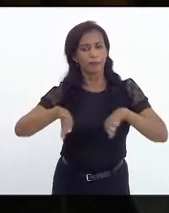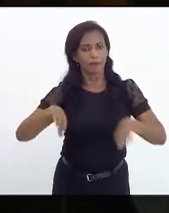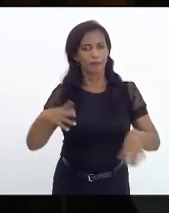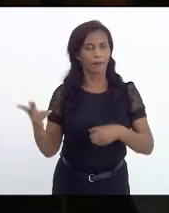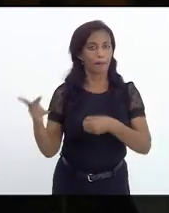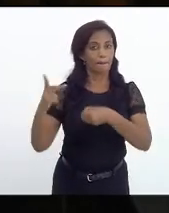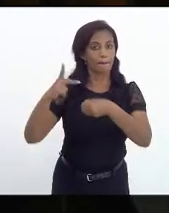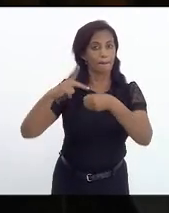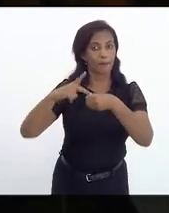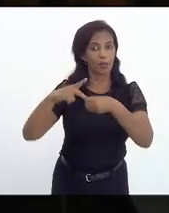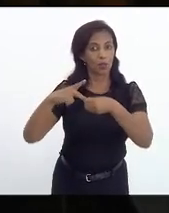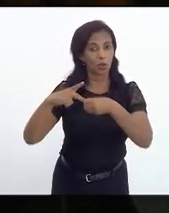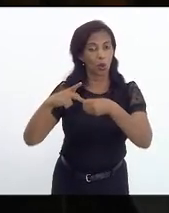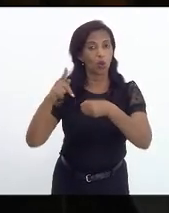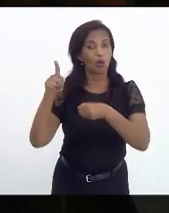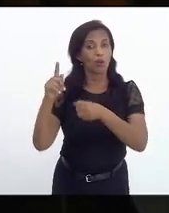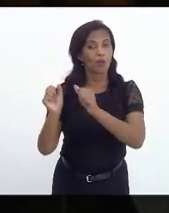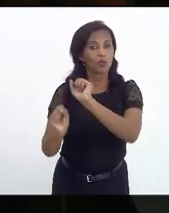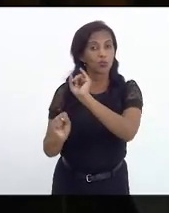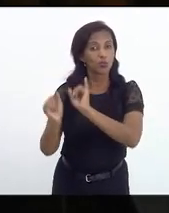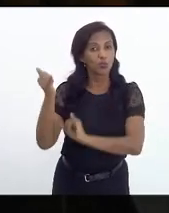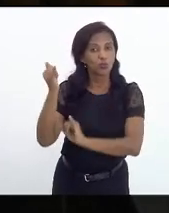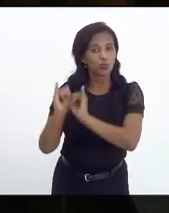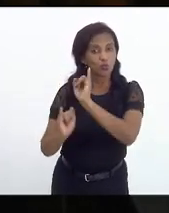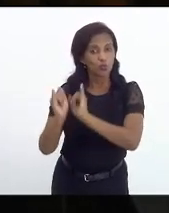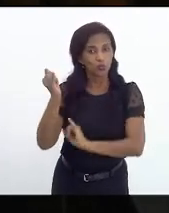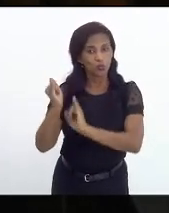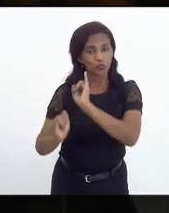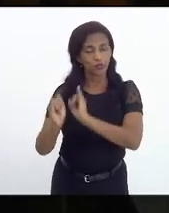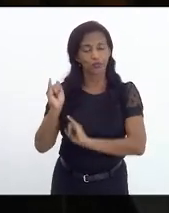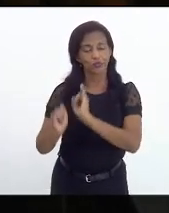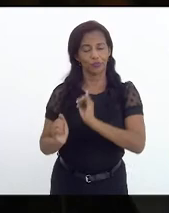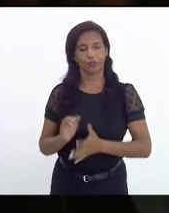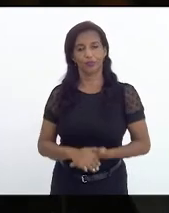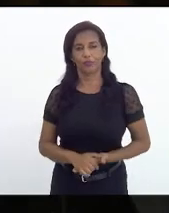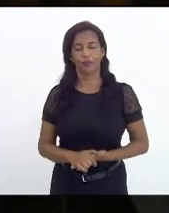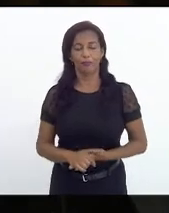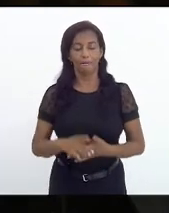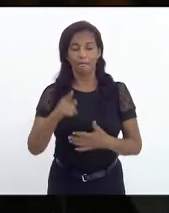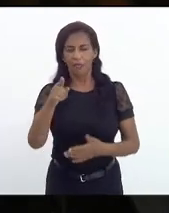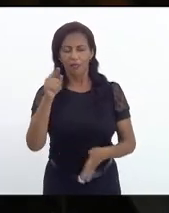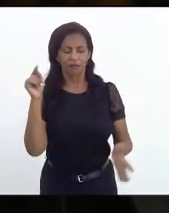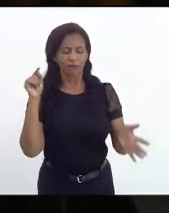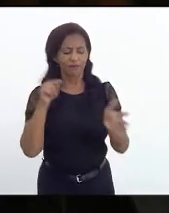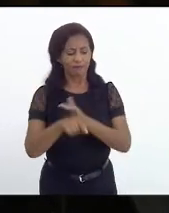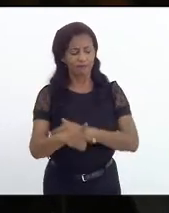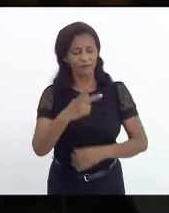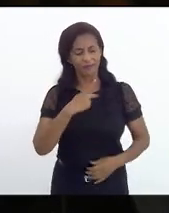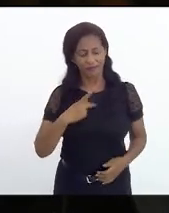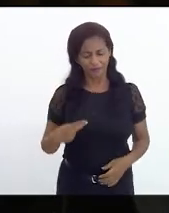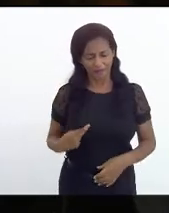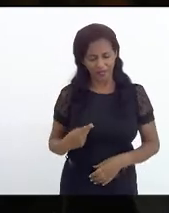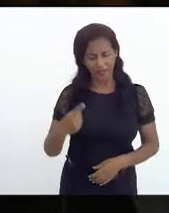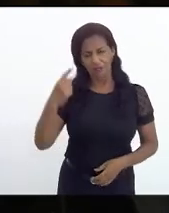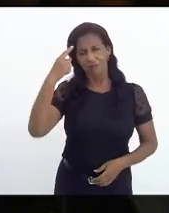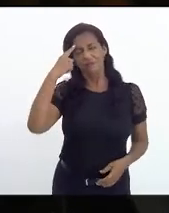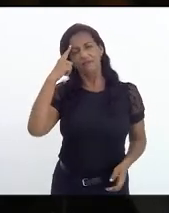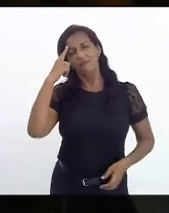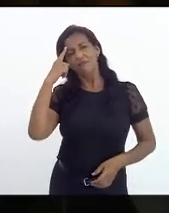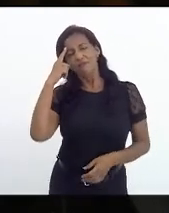nas refinarias. Aí, senhora presidente, eu me pergunto,